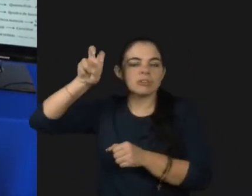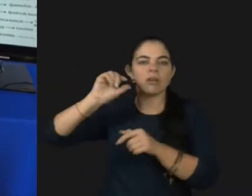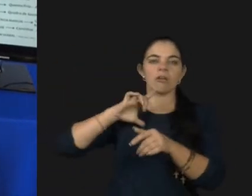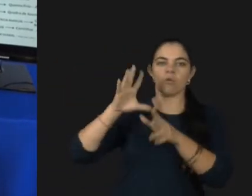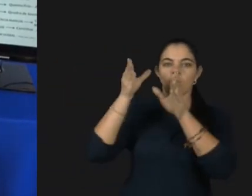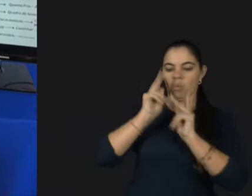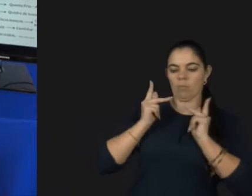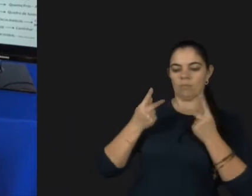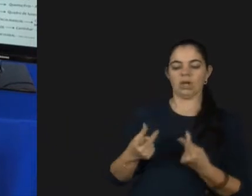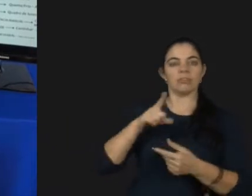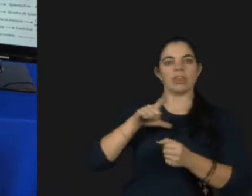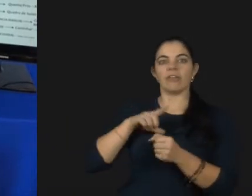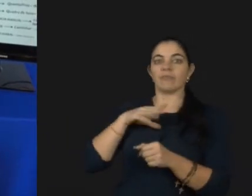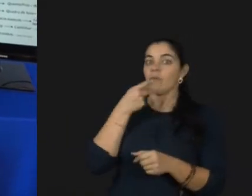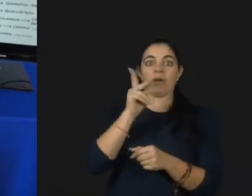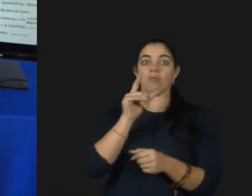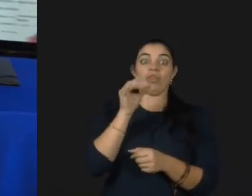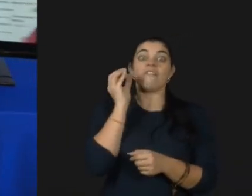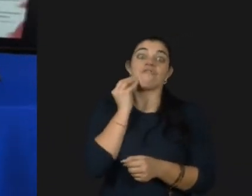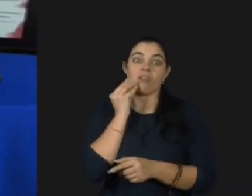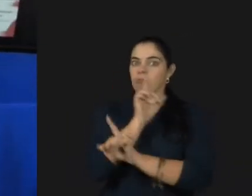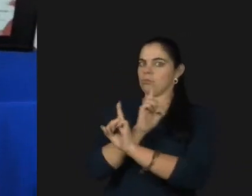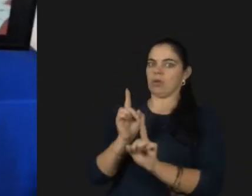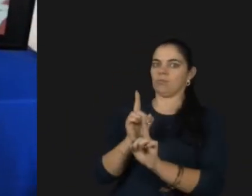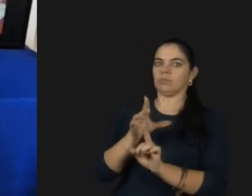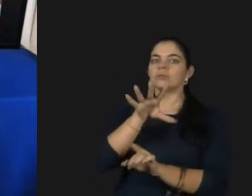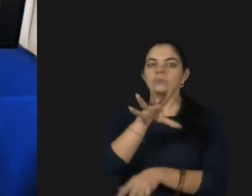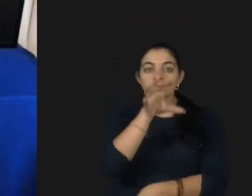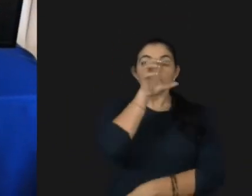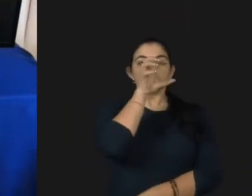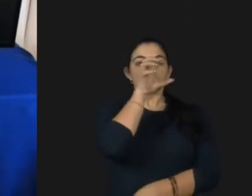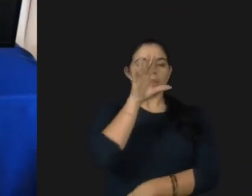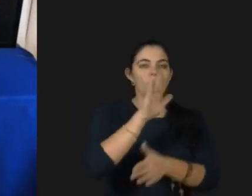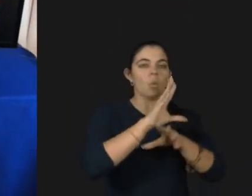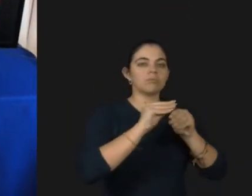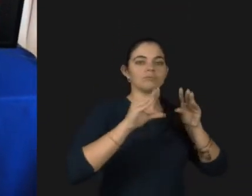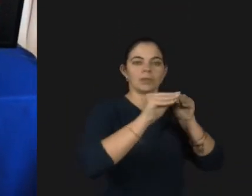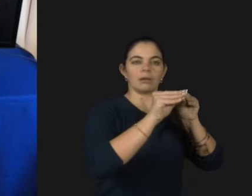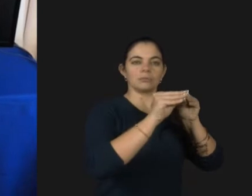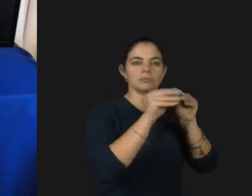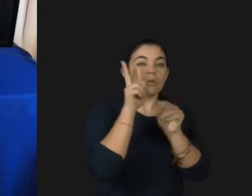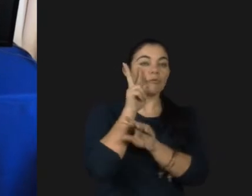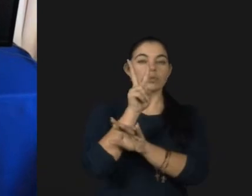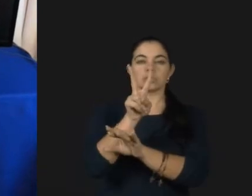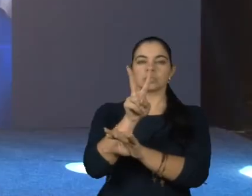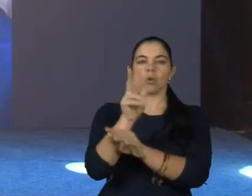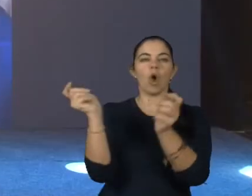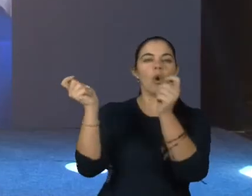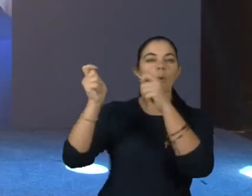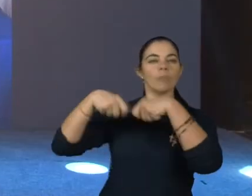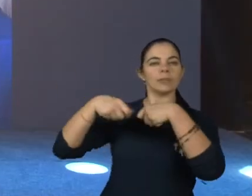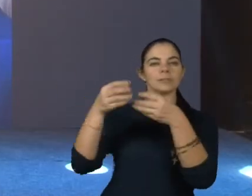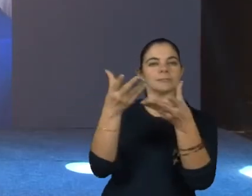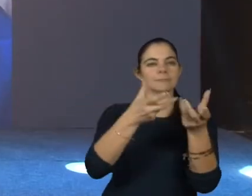estavam deficitárias. O olfato, o tato, a visão, a competência das